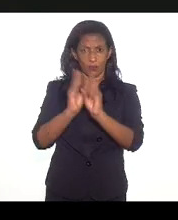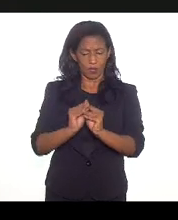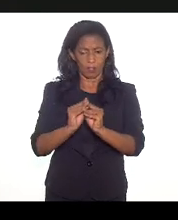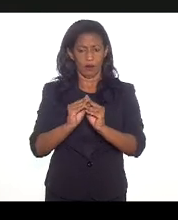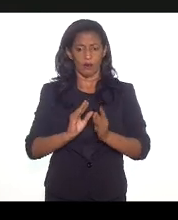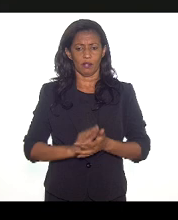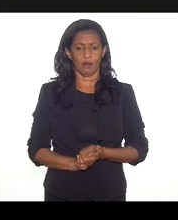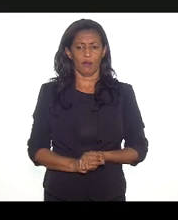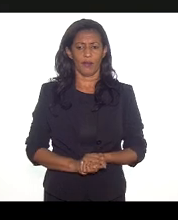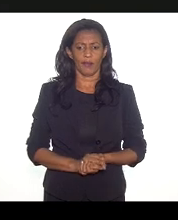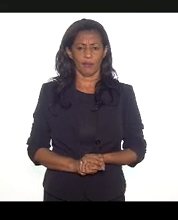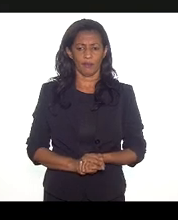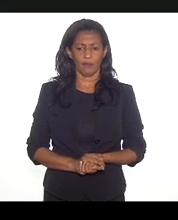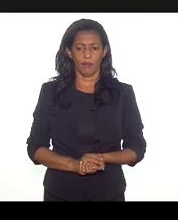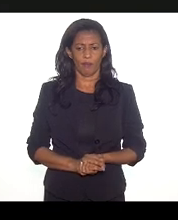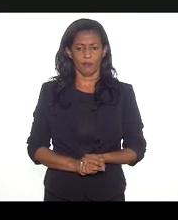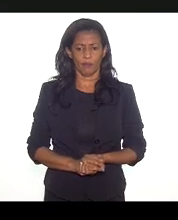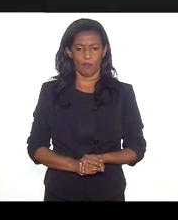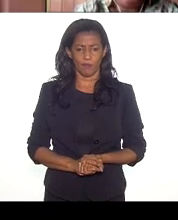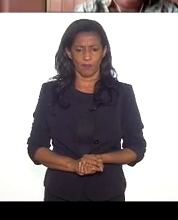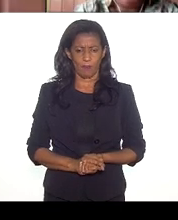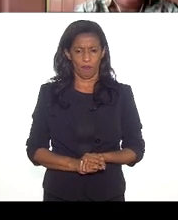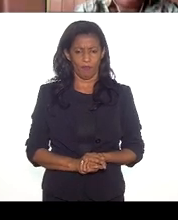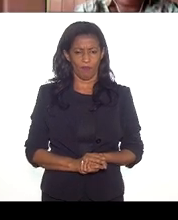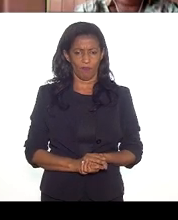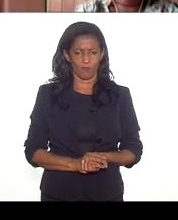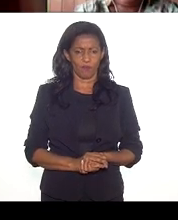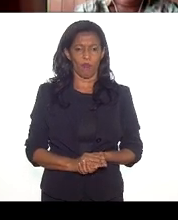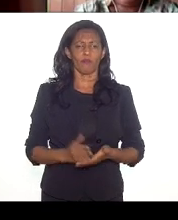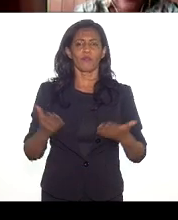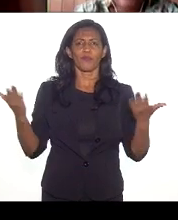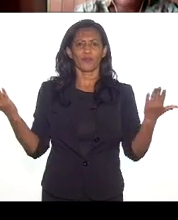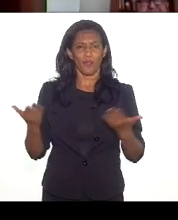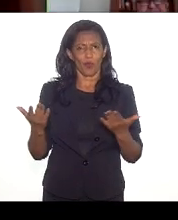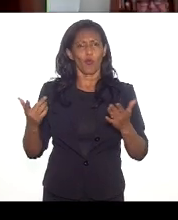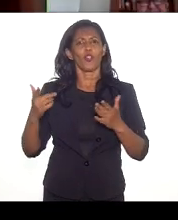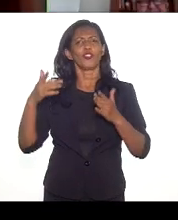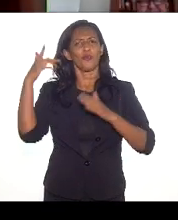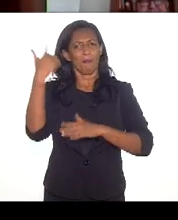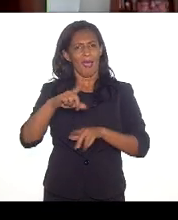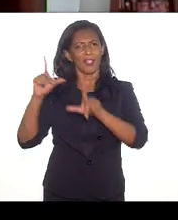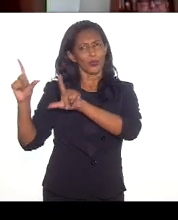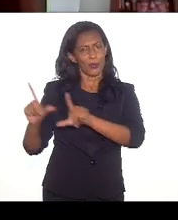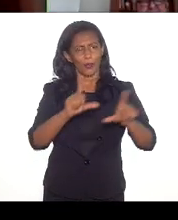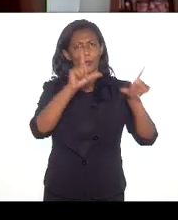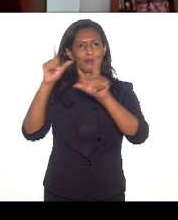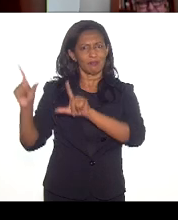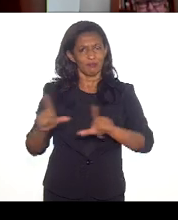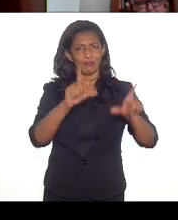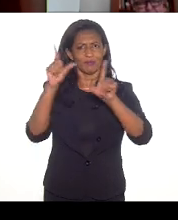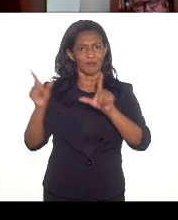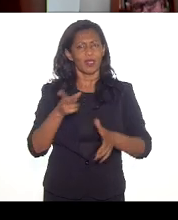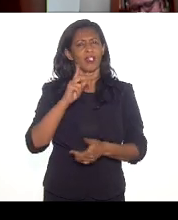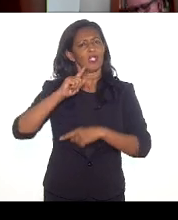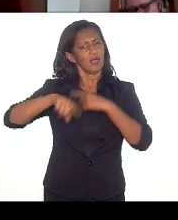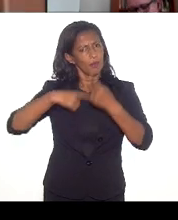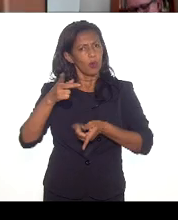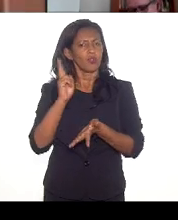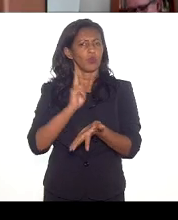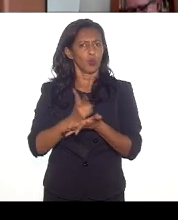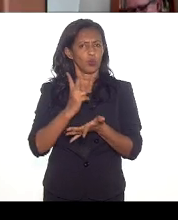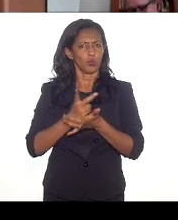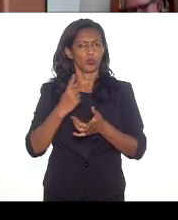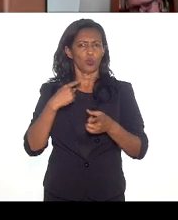Obrigada, Mauro. Hoje foi mais um trailer para a gente estar discutindo e vamos continuar a discussão. Eu já